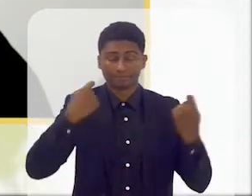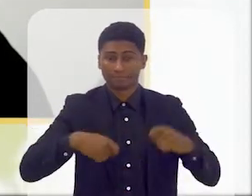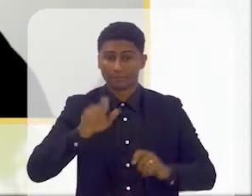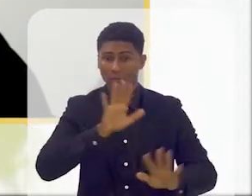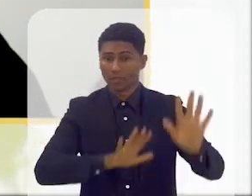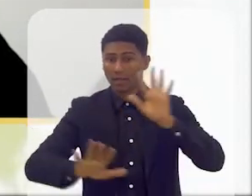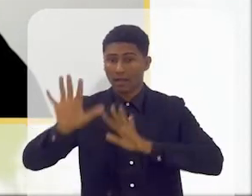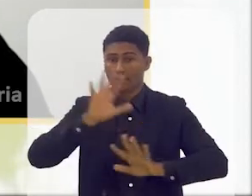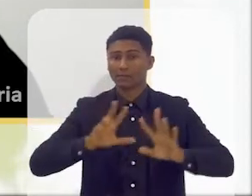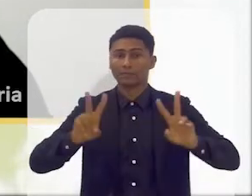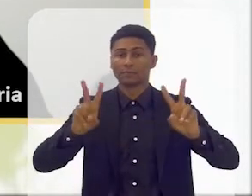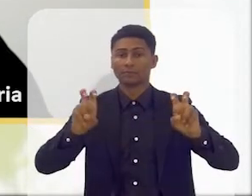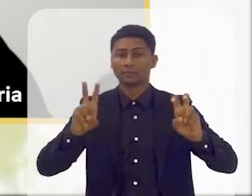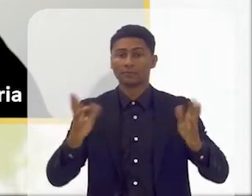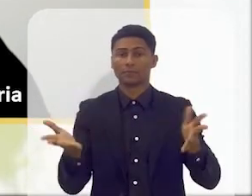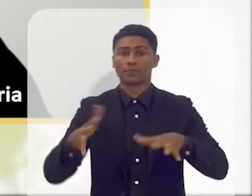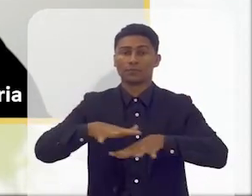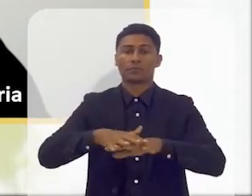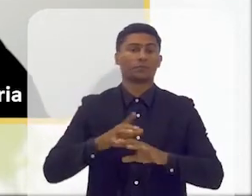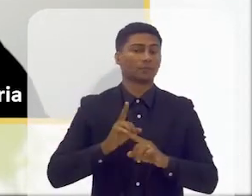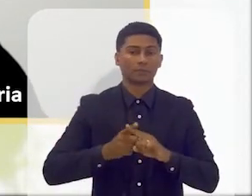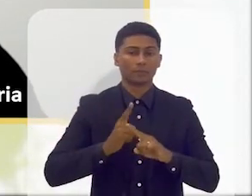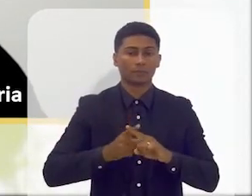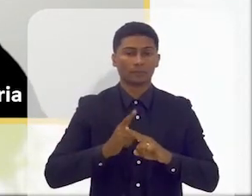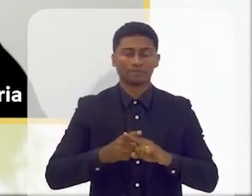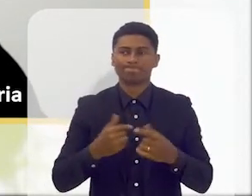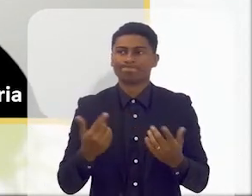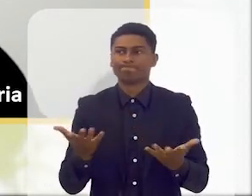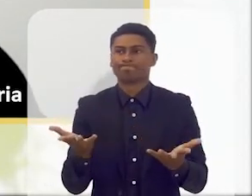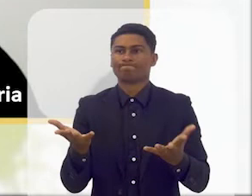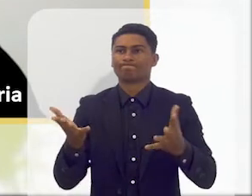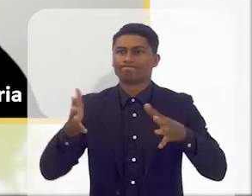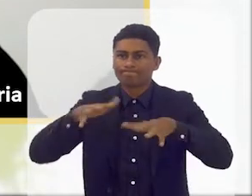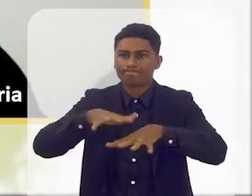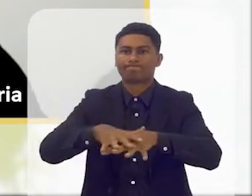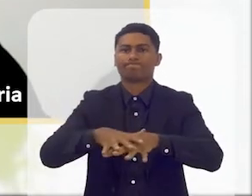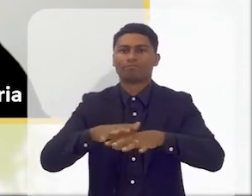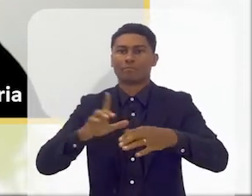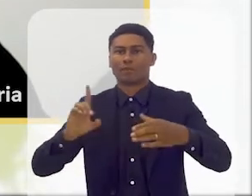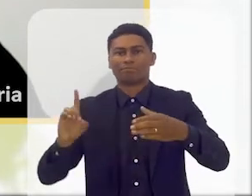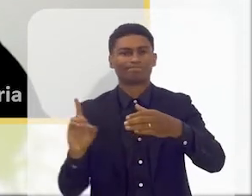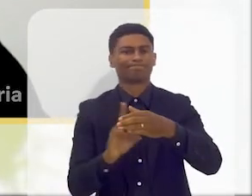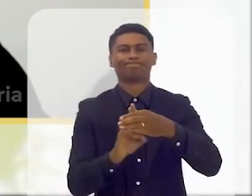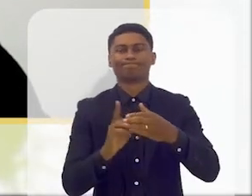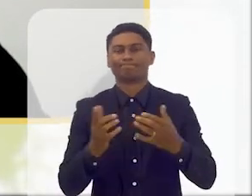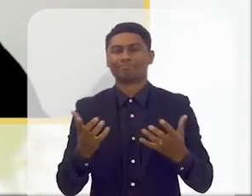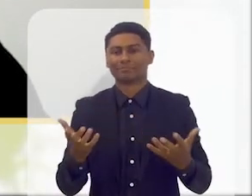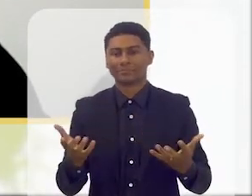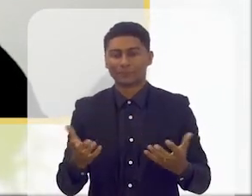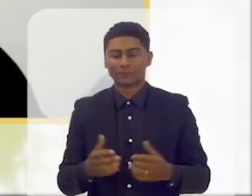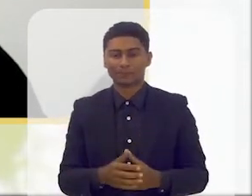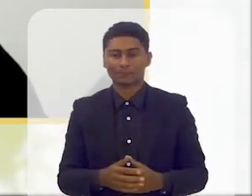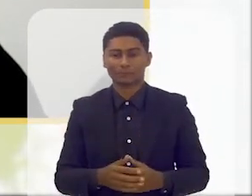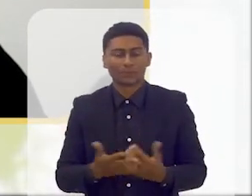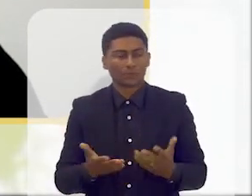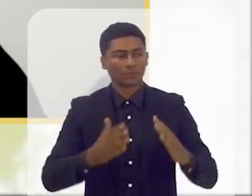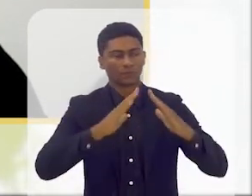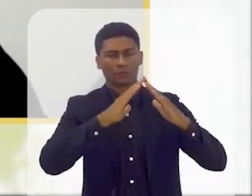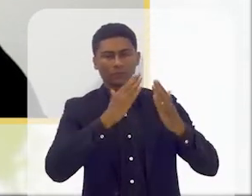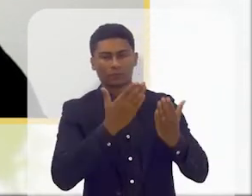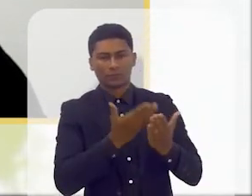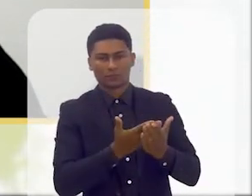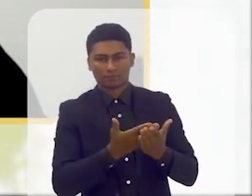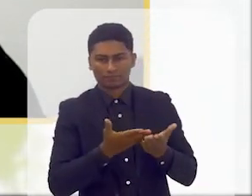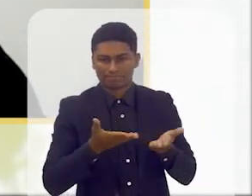cuidado com a inclusão, porque inclusão, integração, eu não quero que a